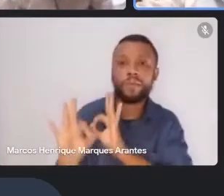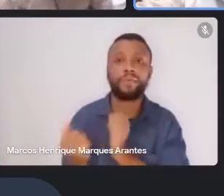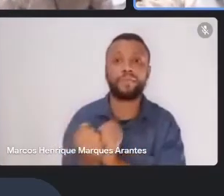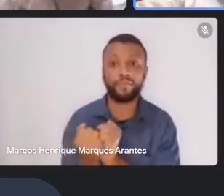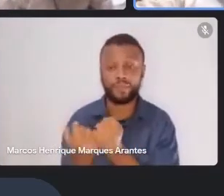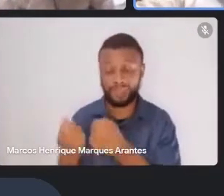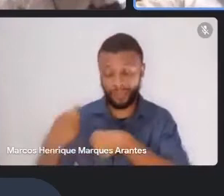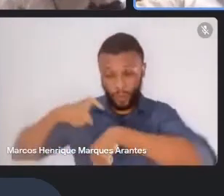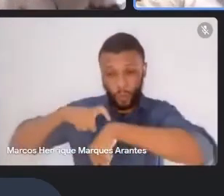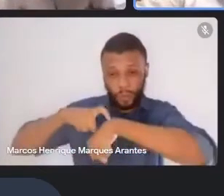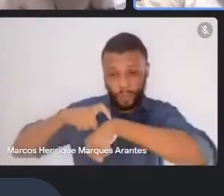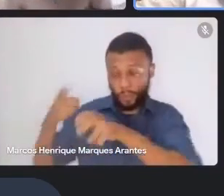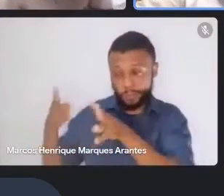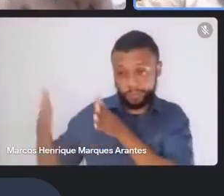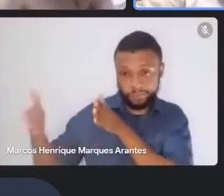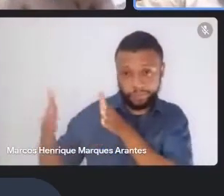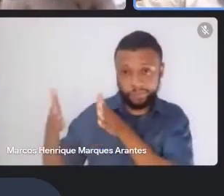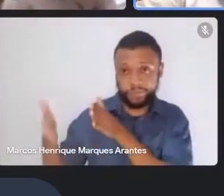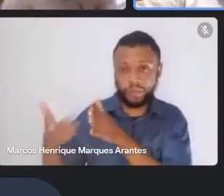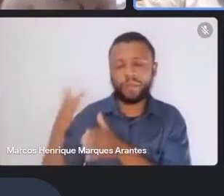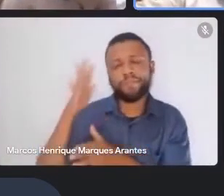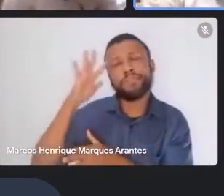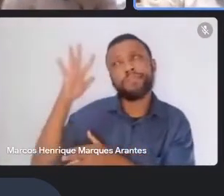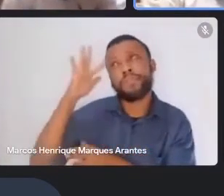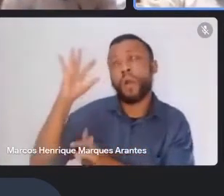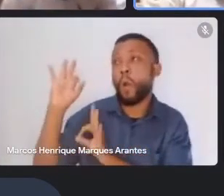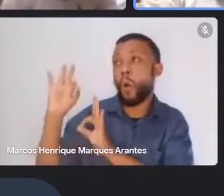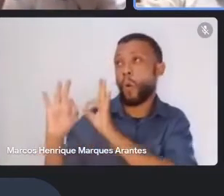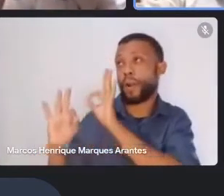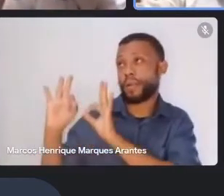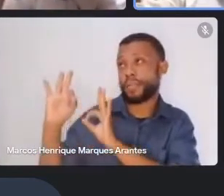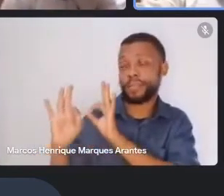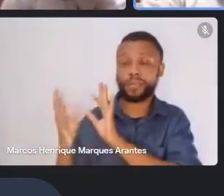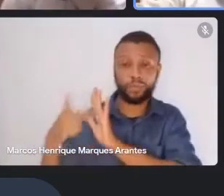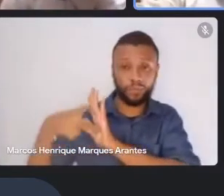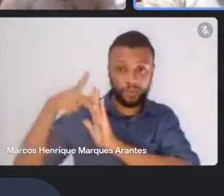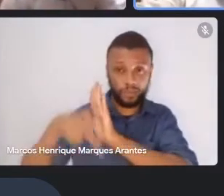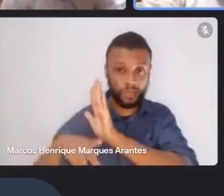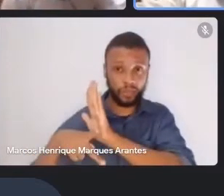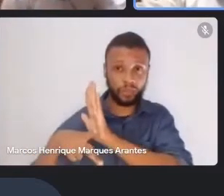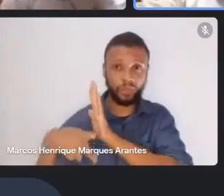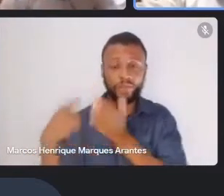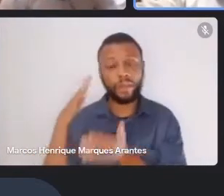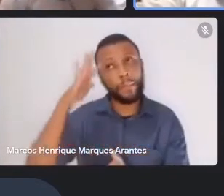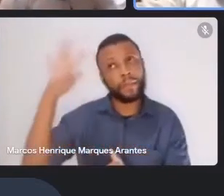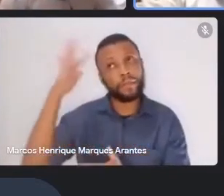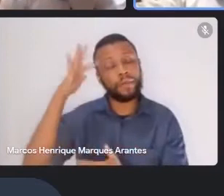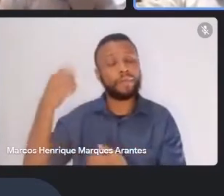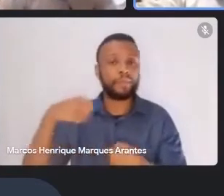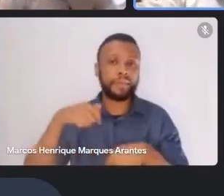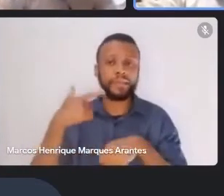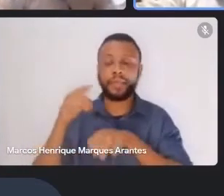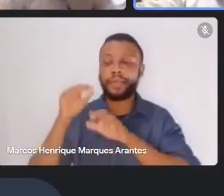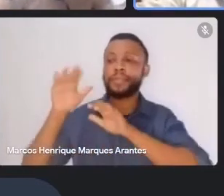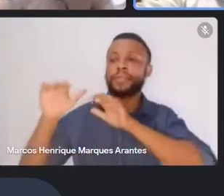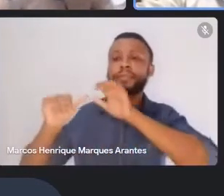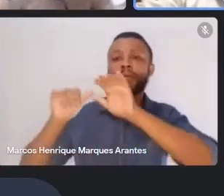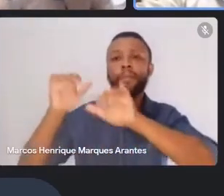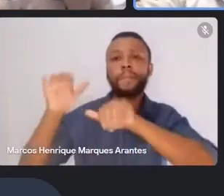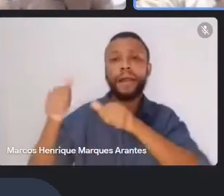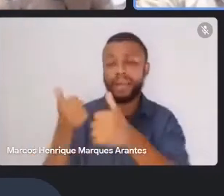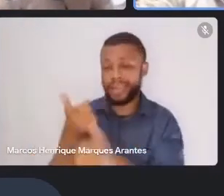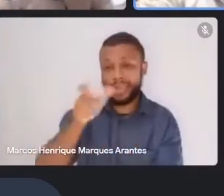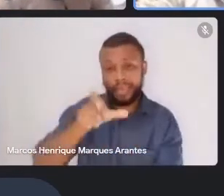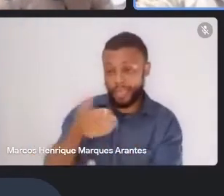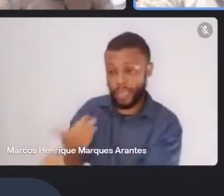projeto e a gente pensou o seguinte, a gente tem que se aproximar desses meninos e a gente precisa que eles